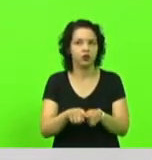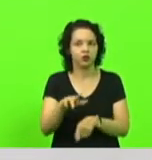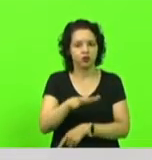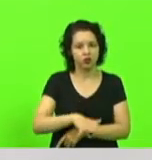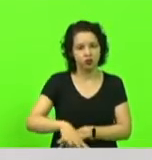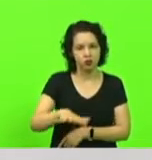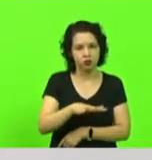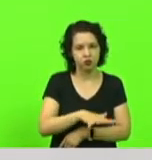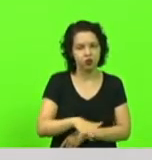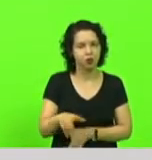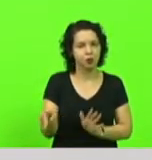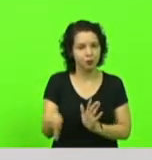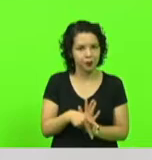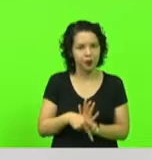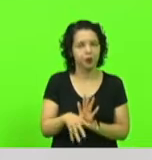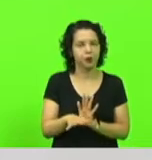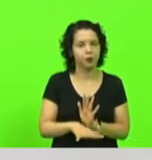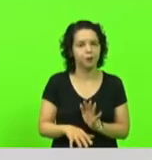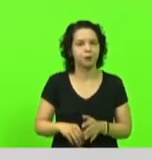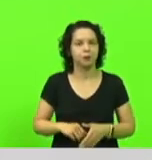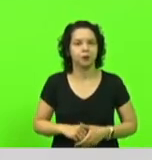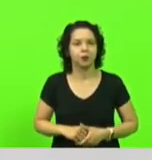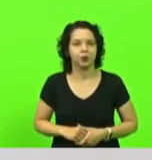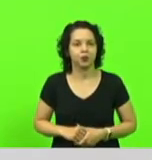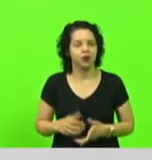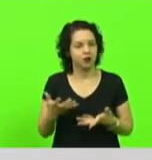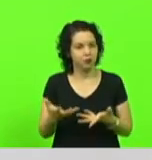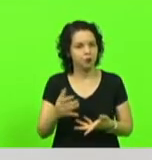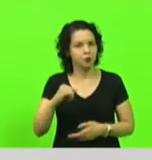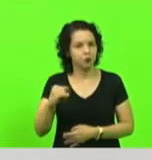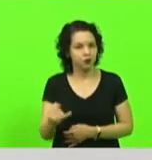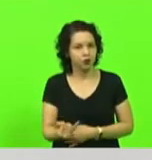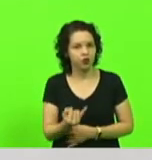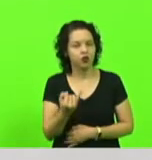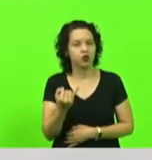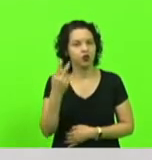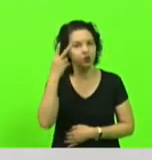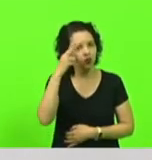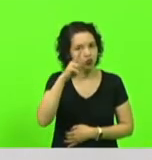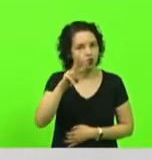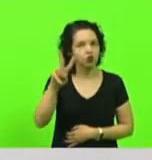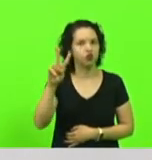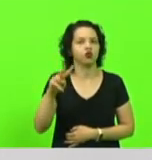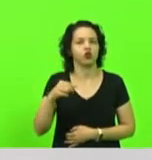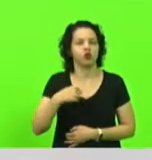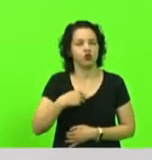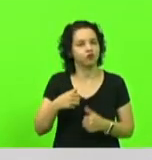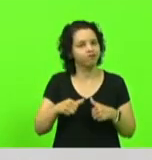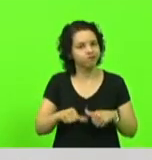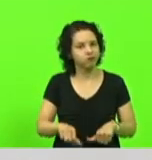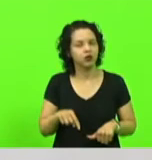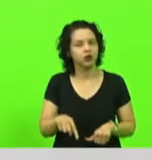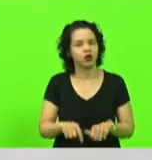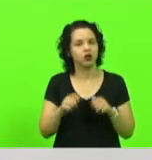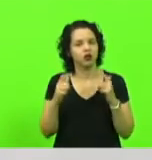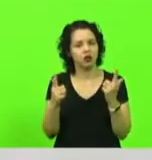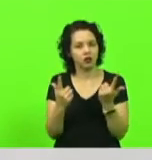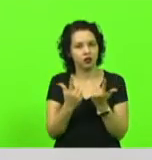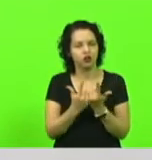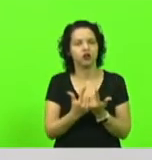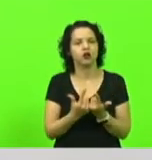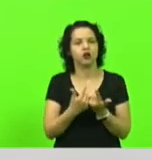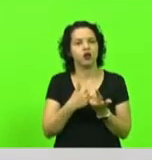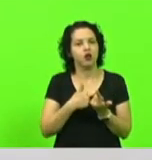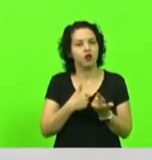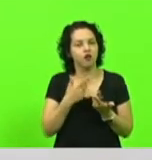Eu quero, aqui, de certa forma, aproveitar esses dois dias que estou aqui na casa, dizer que é uma honra ser